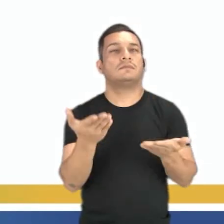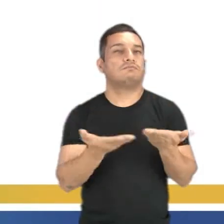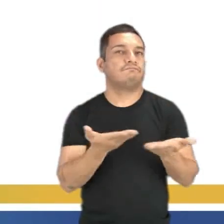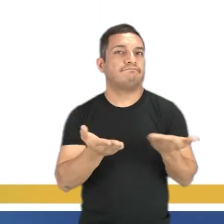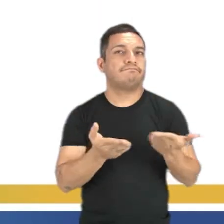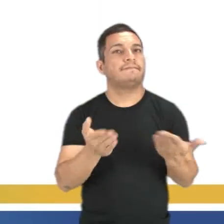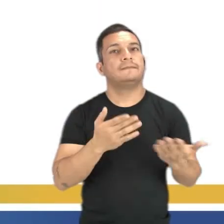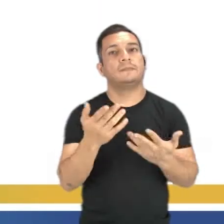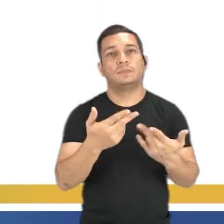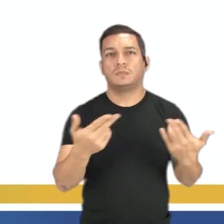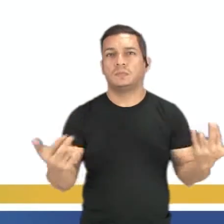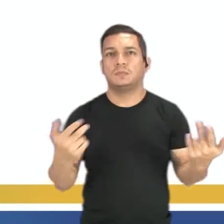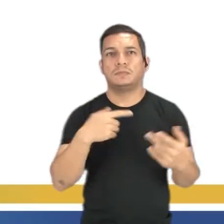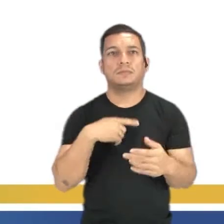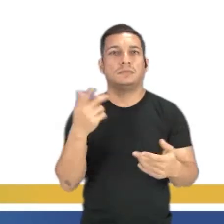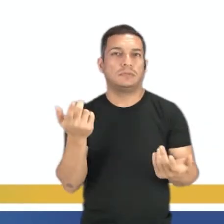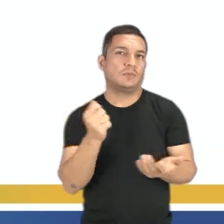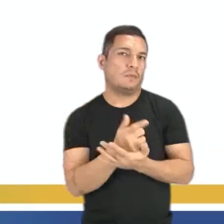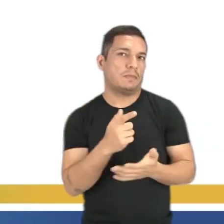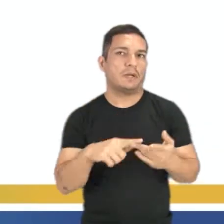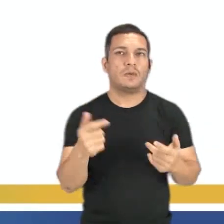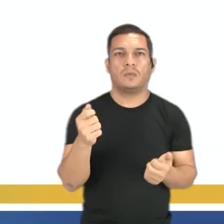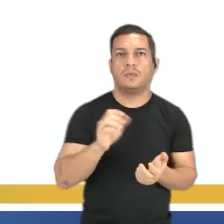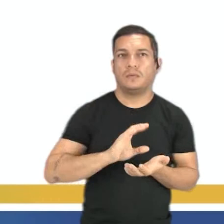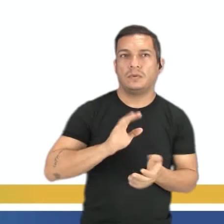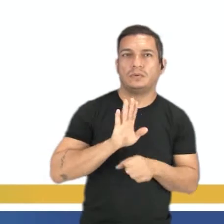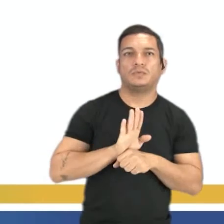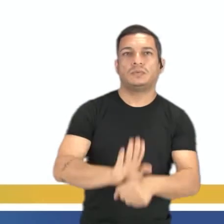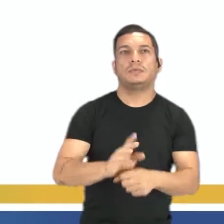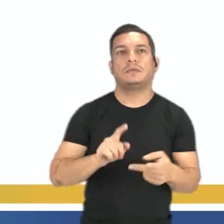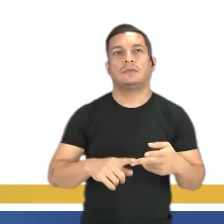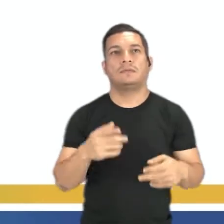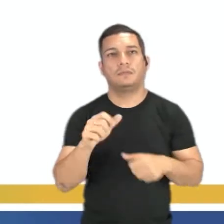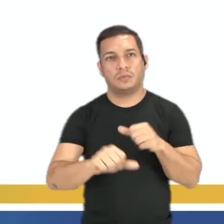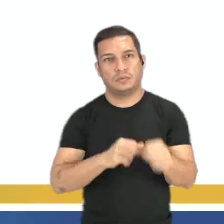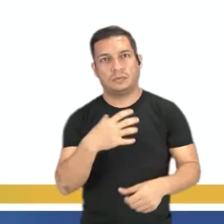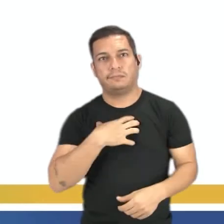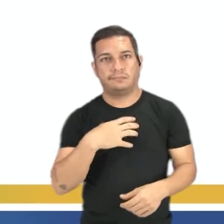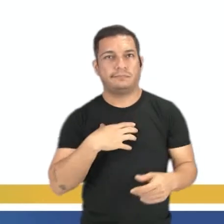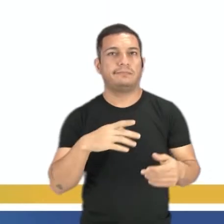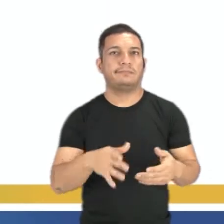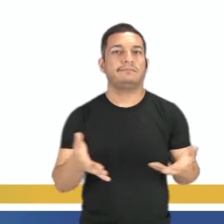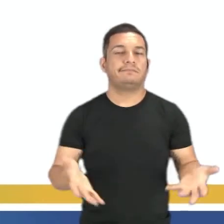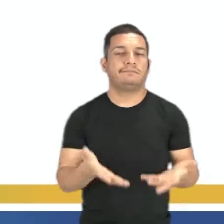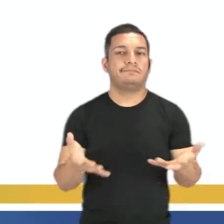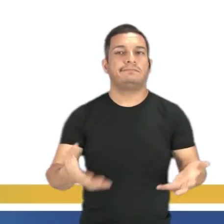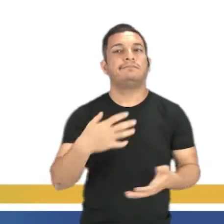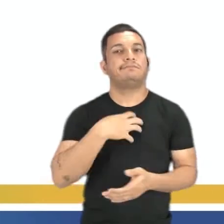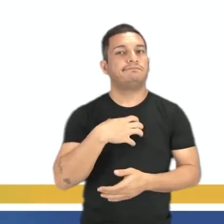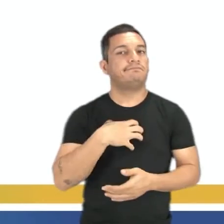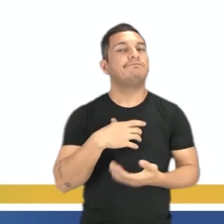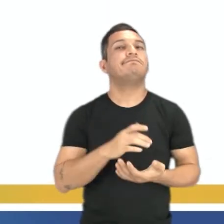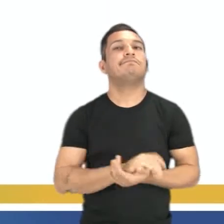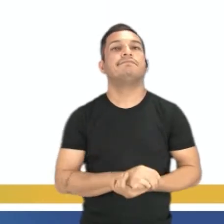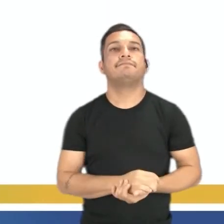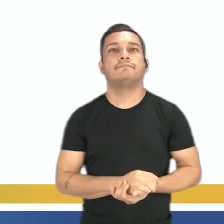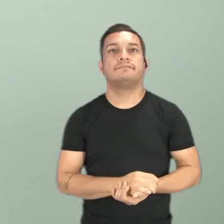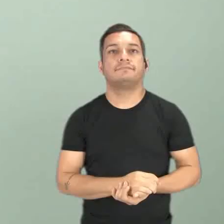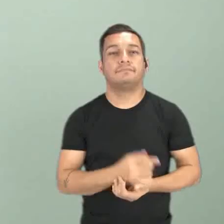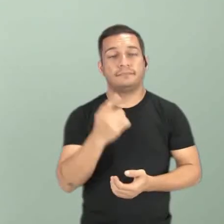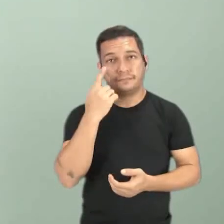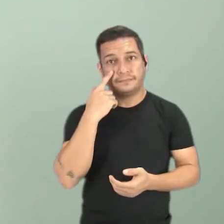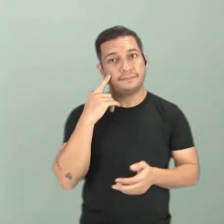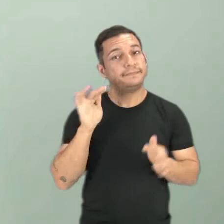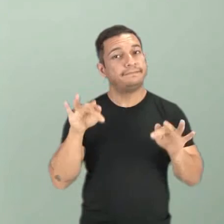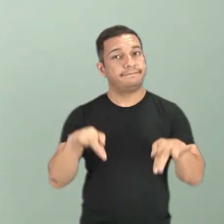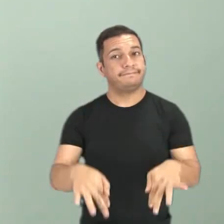que é convencê-lo de alguma coisa, seja comprar, contribuir, mudar um comportamento, estimular uma ação. Então,